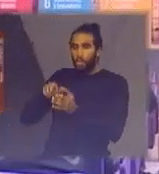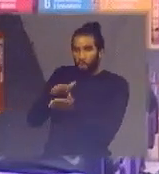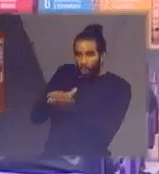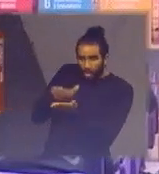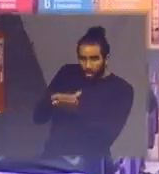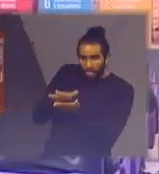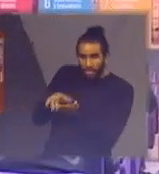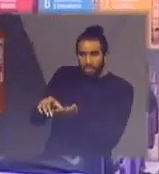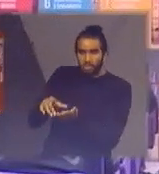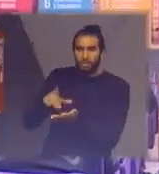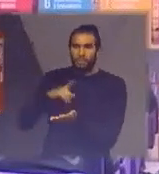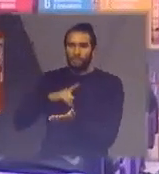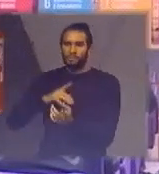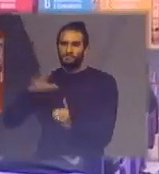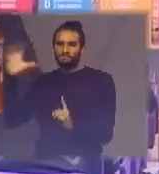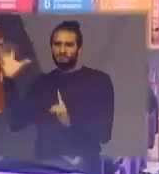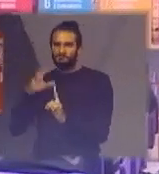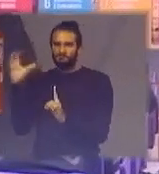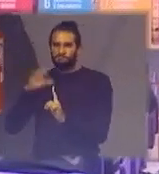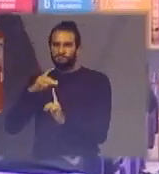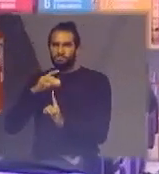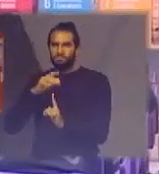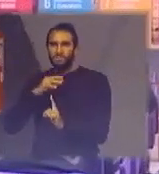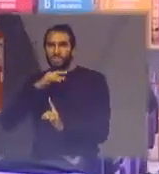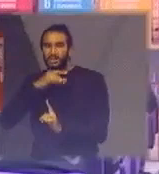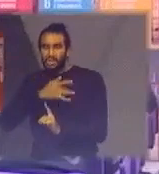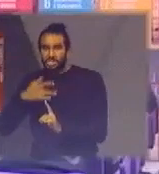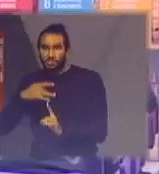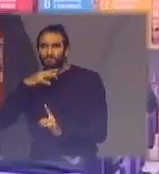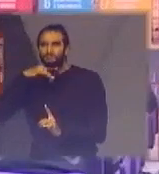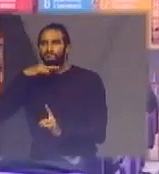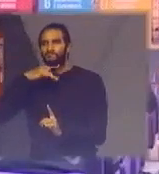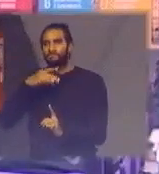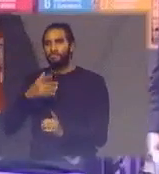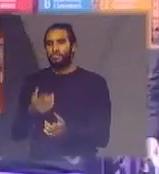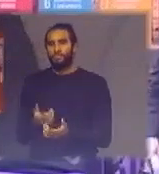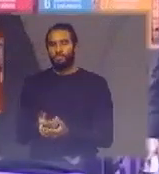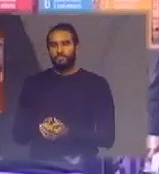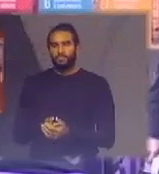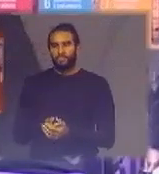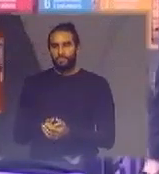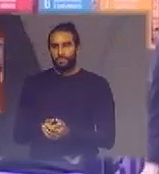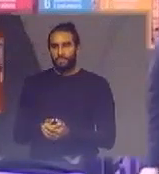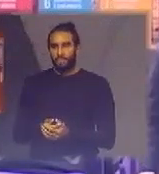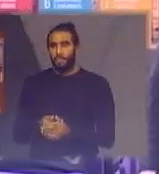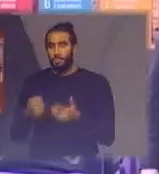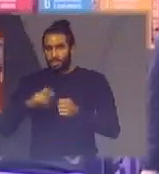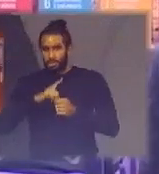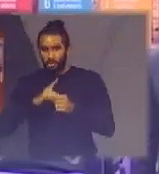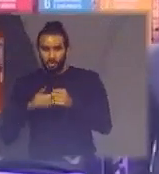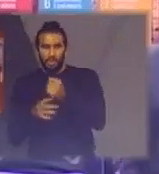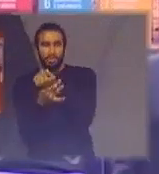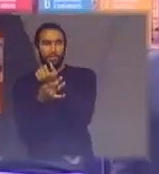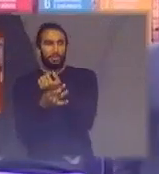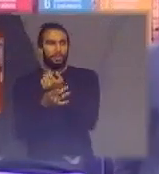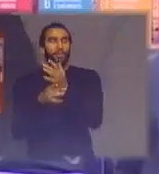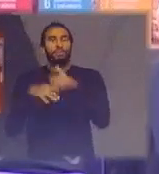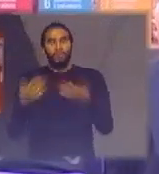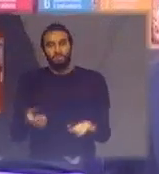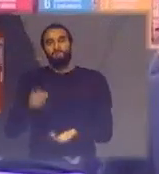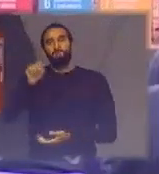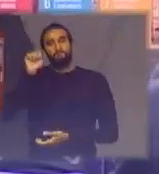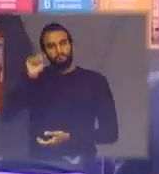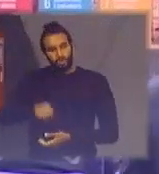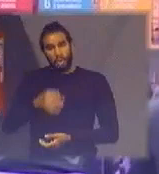diagnosticado há um impacto realmente ele não poderia estar ali podia estar impactos na saúde e segurança então sim a